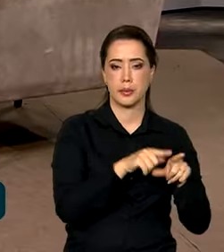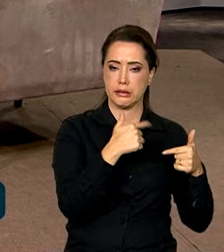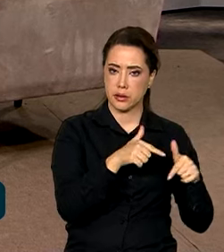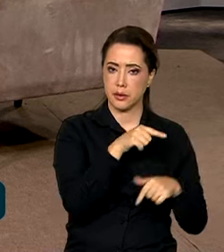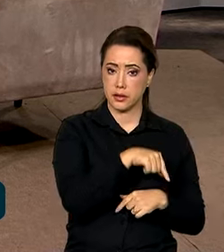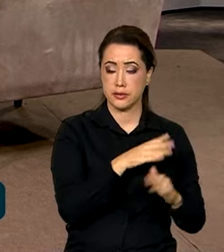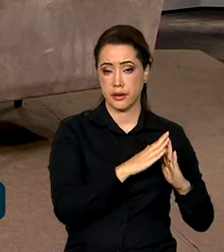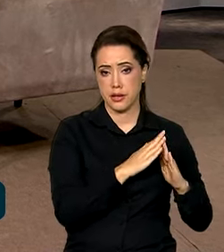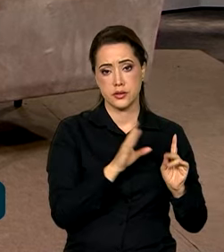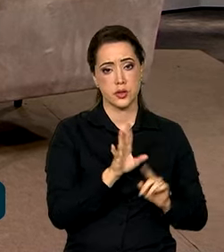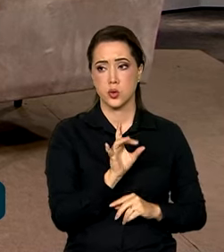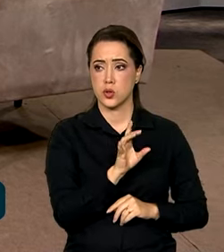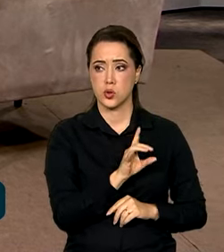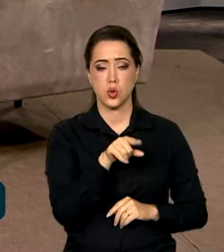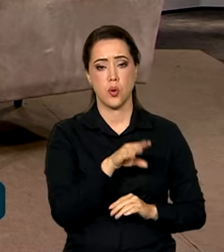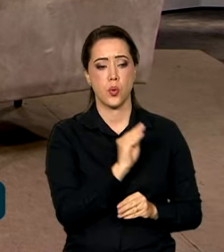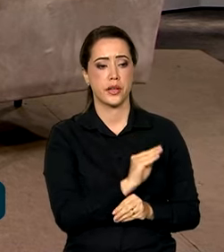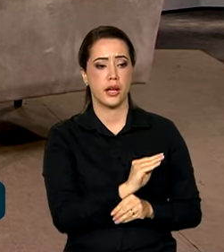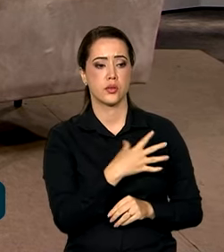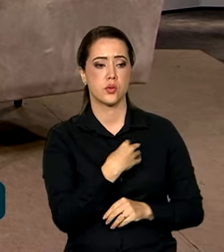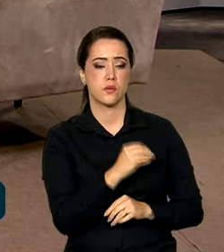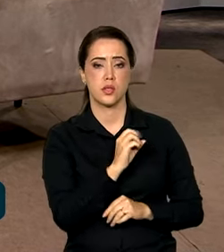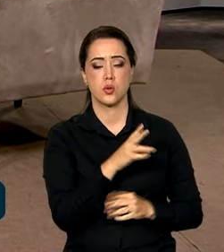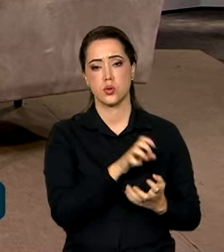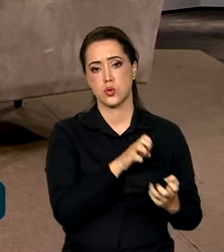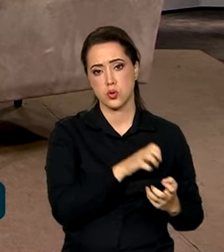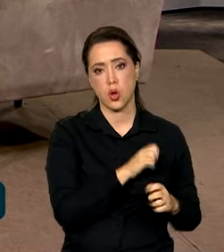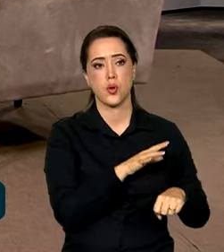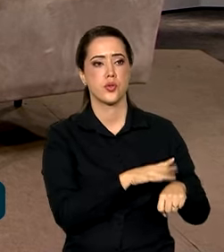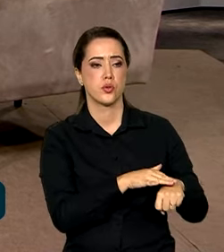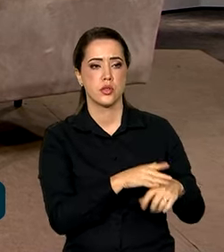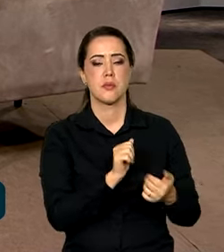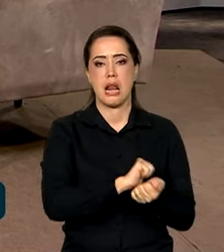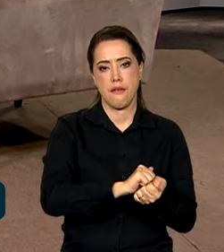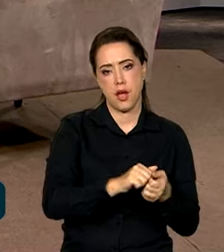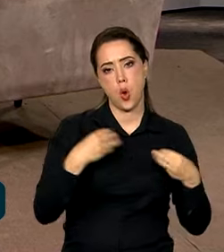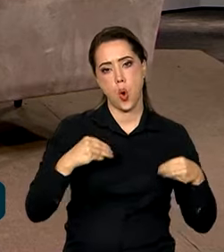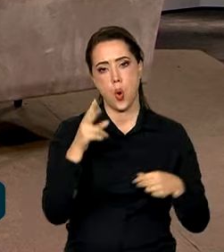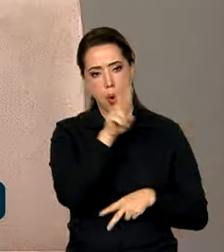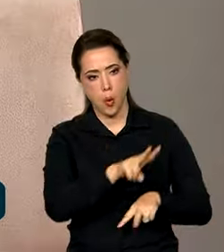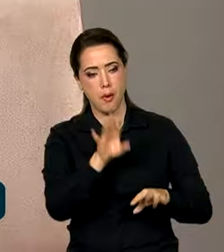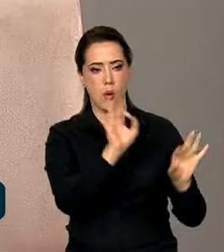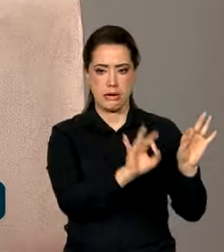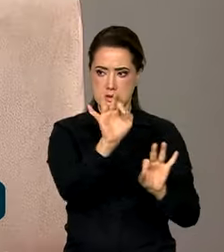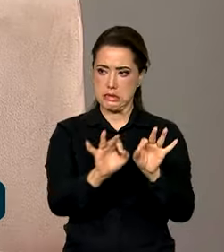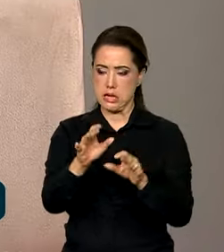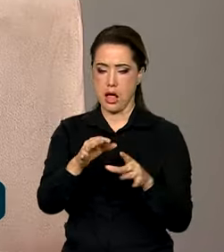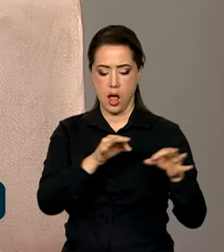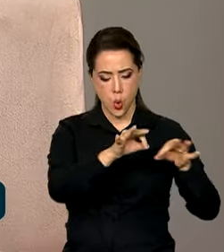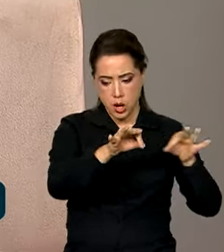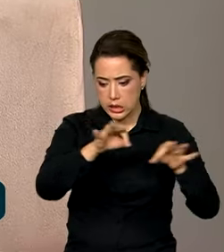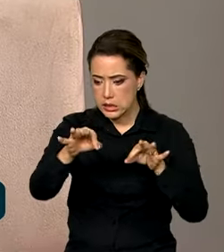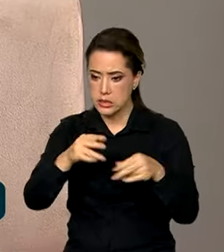é não somente cuidar dos filhos, dos idosos doentes, mas lavar roupa, organizar a casa, fazer a